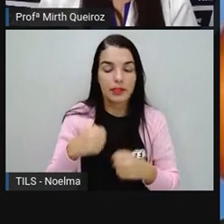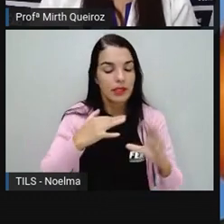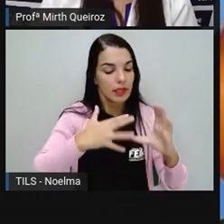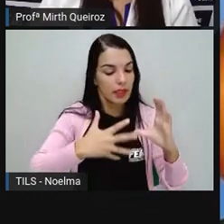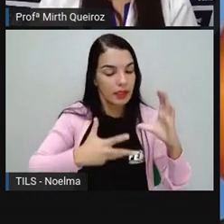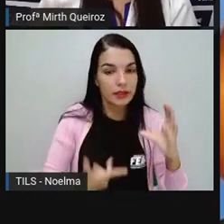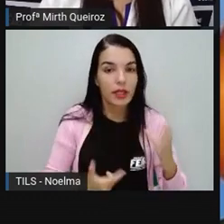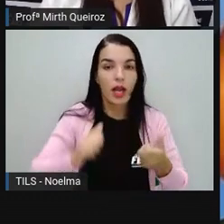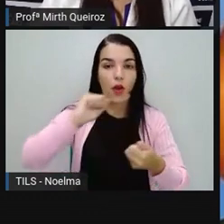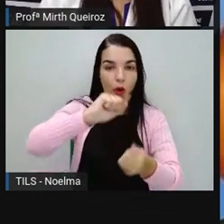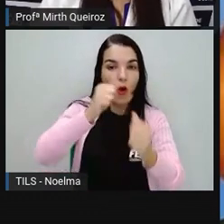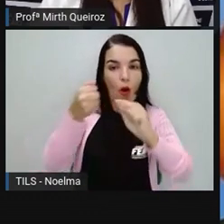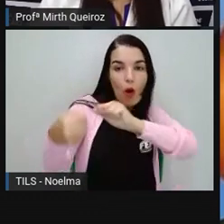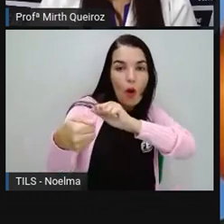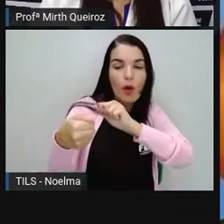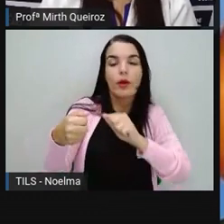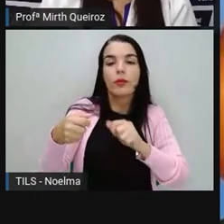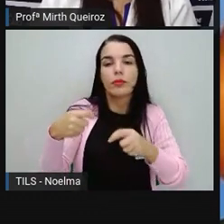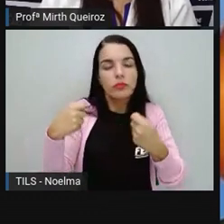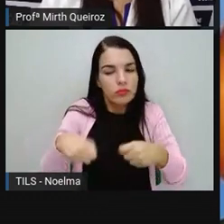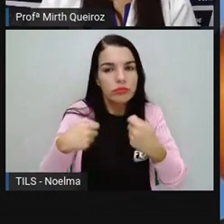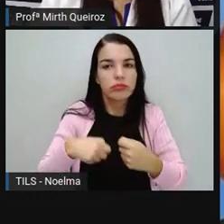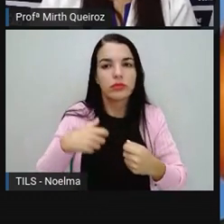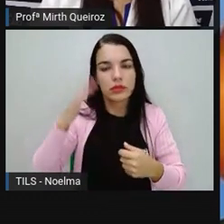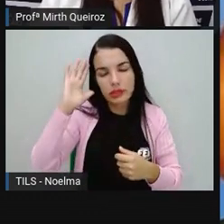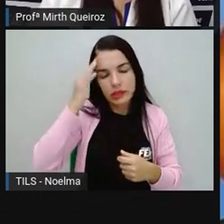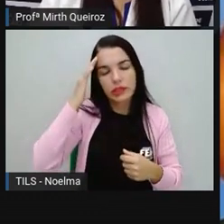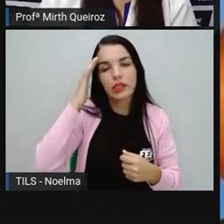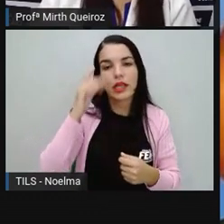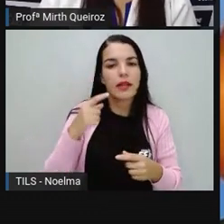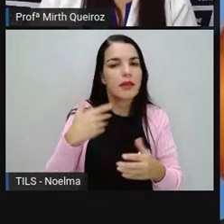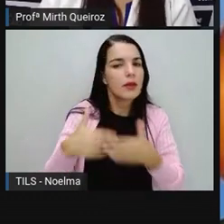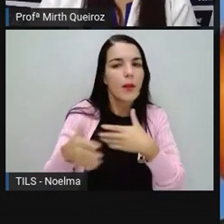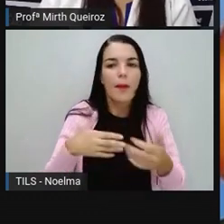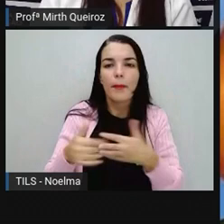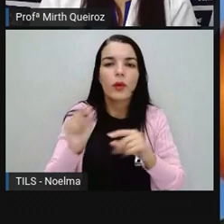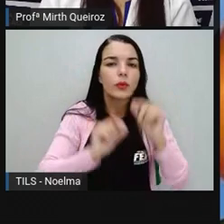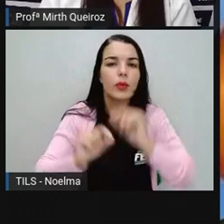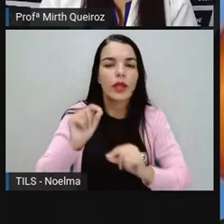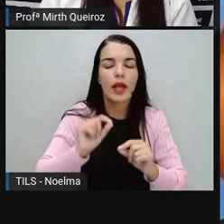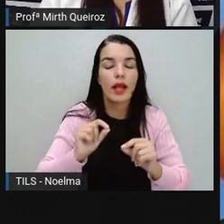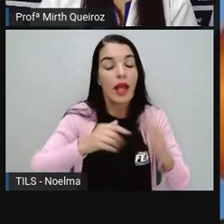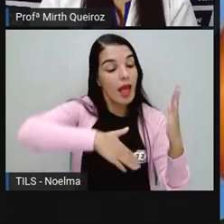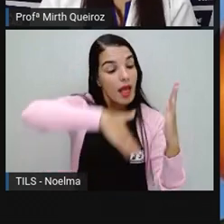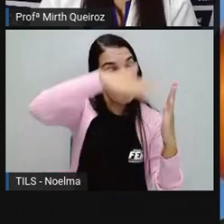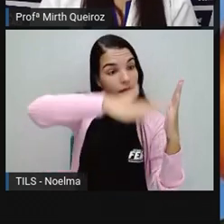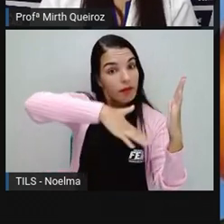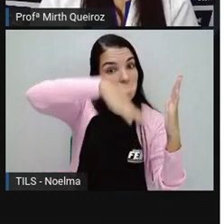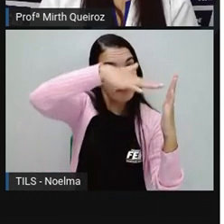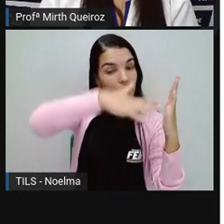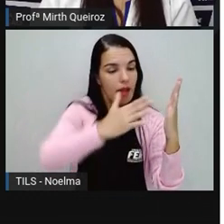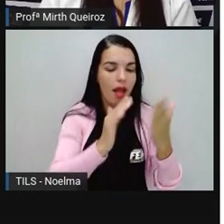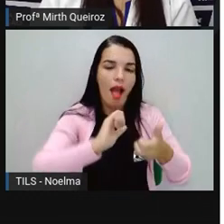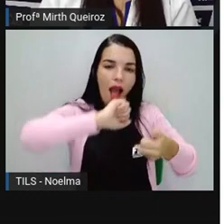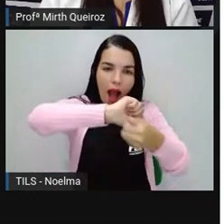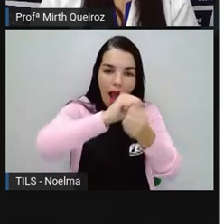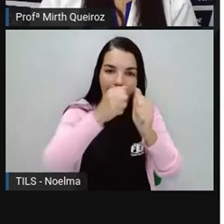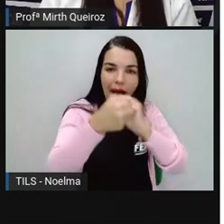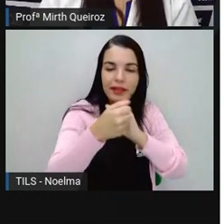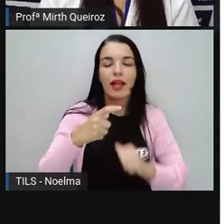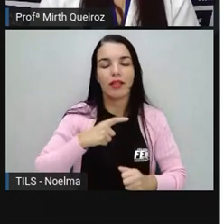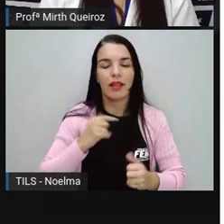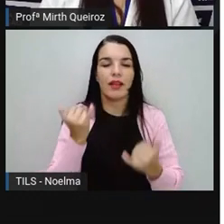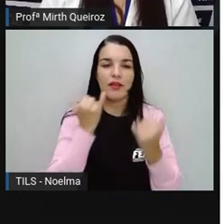objetos, paisagens, pessoas, animais, alimentos. Não importa. Mas toda obra de arte traz uma informação.